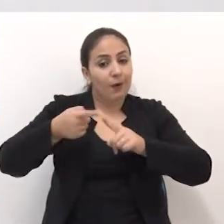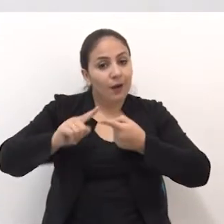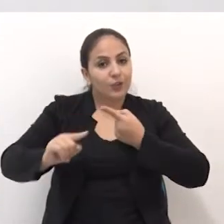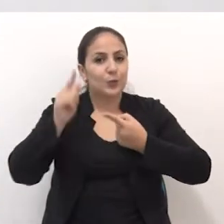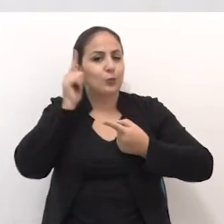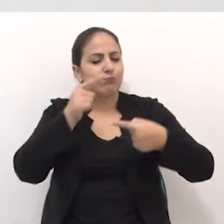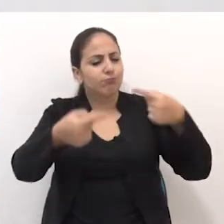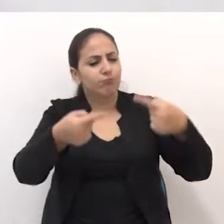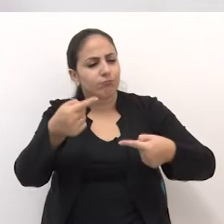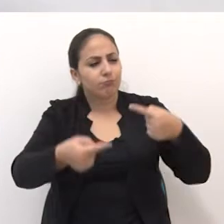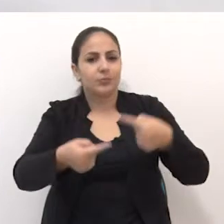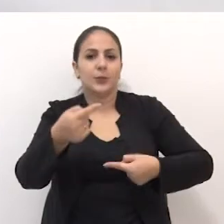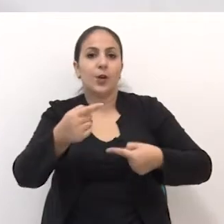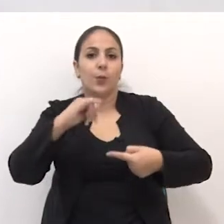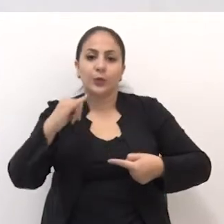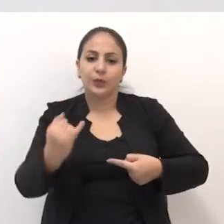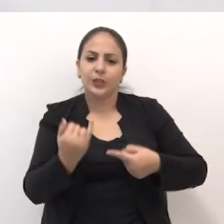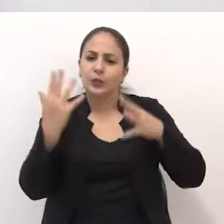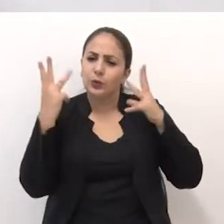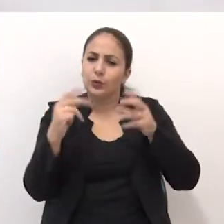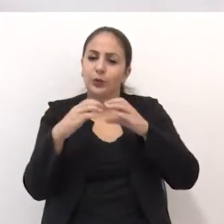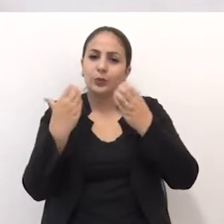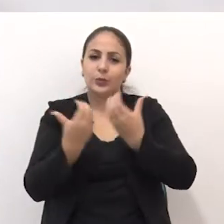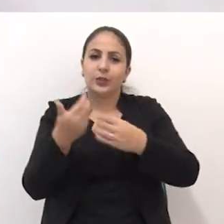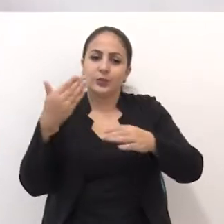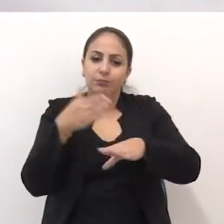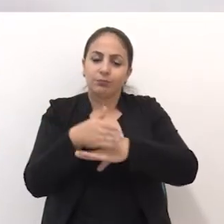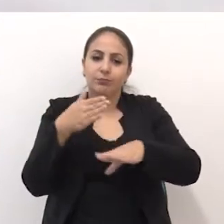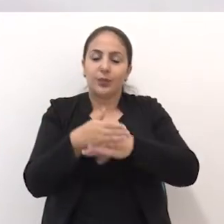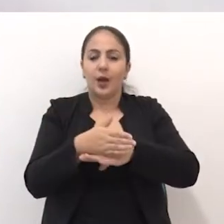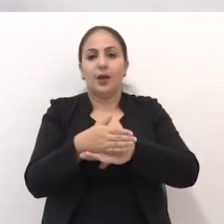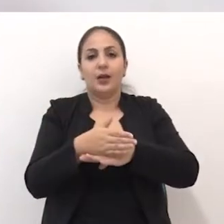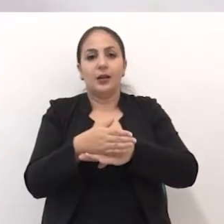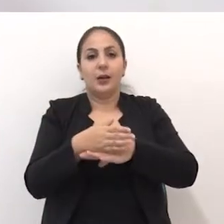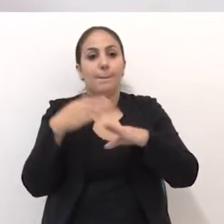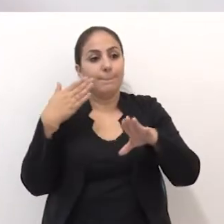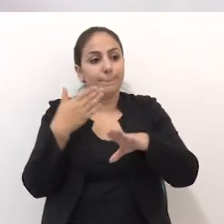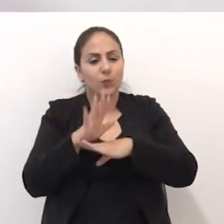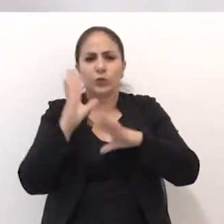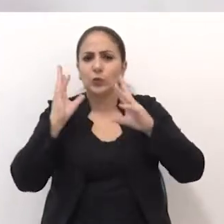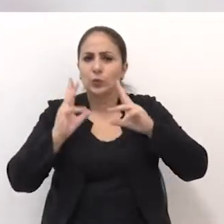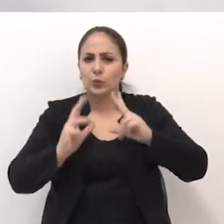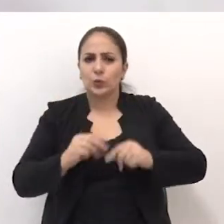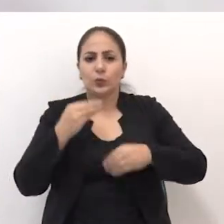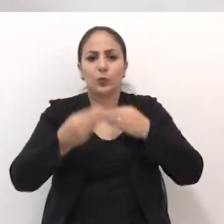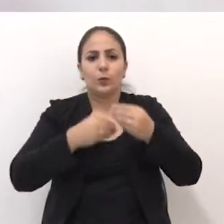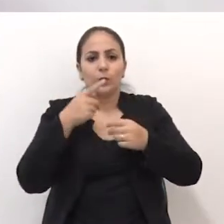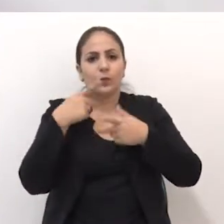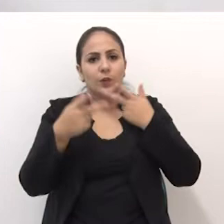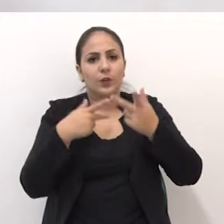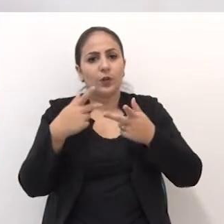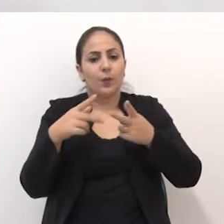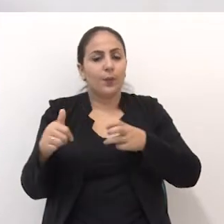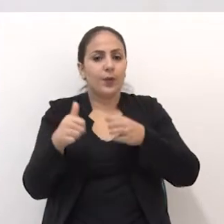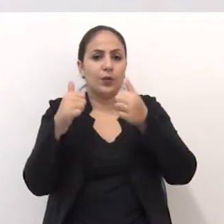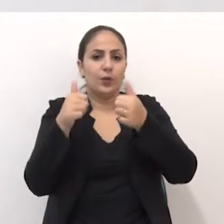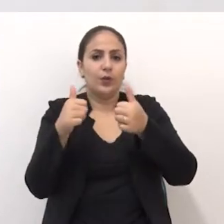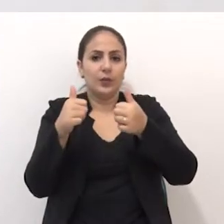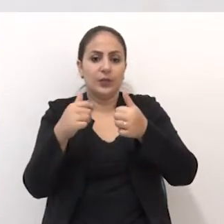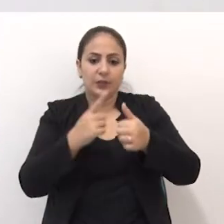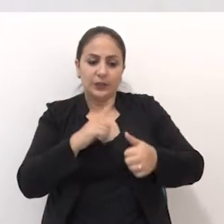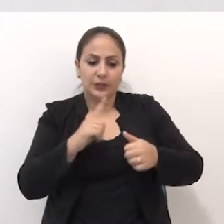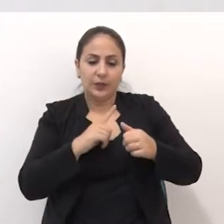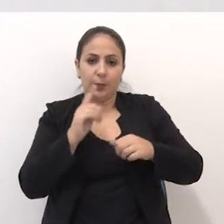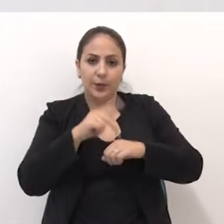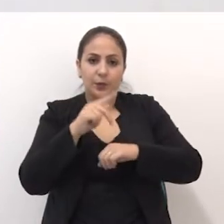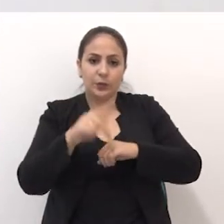a comunidade discutir, aprovar, porque tudo que a gente falou aí de melhorias, o que houve, o assunto, e o que